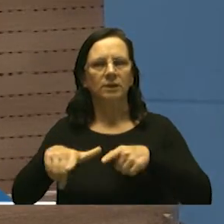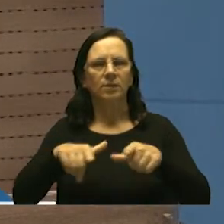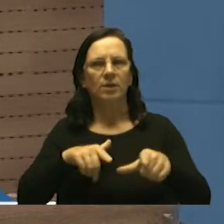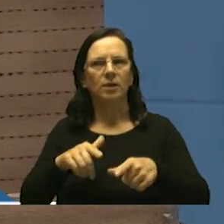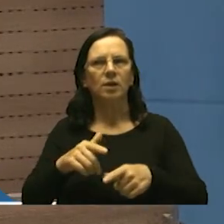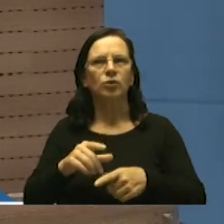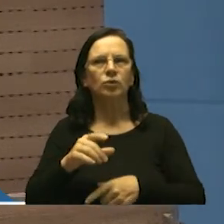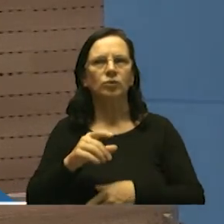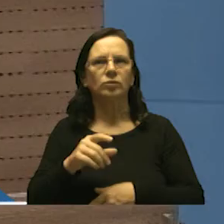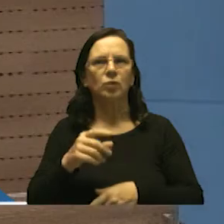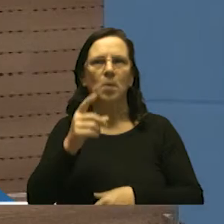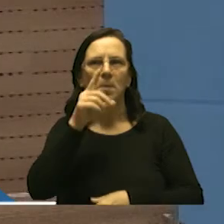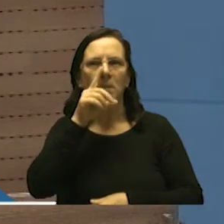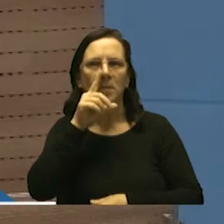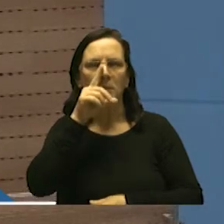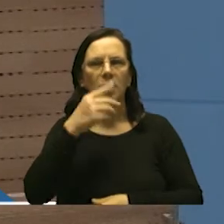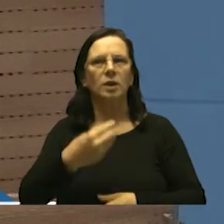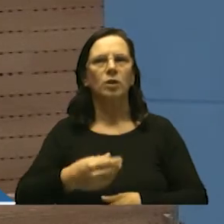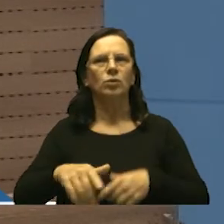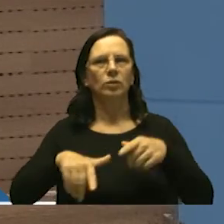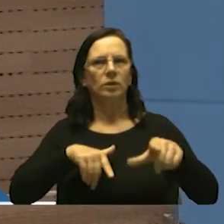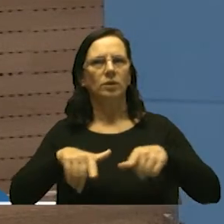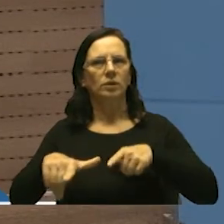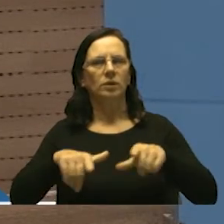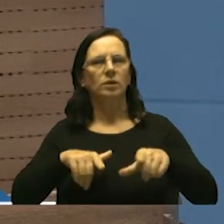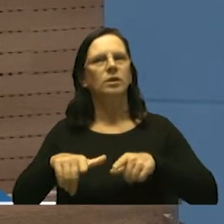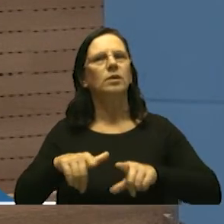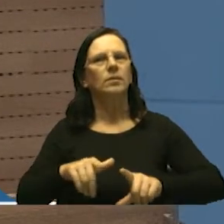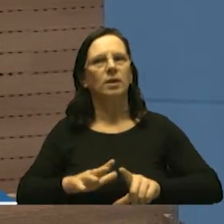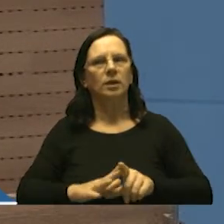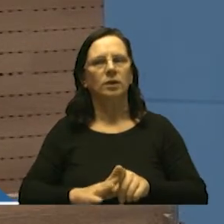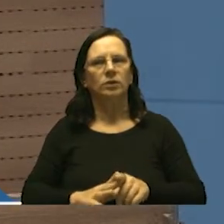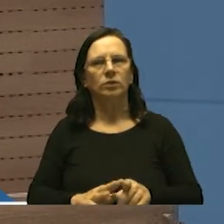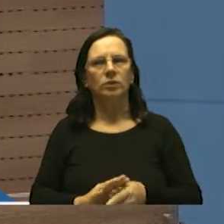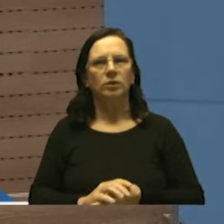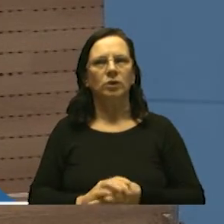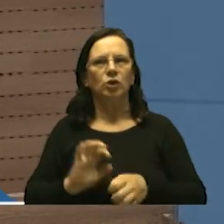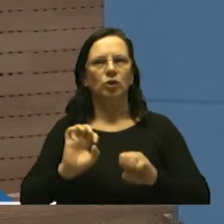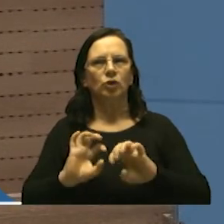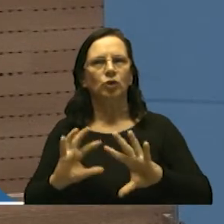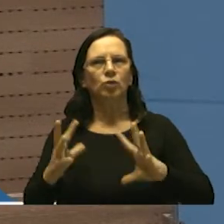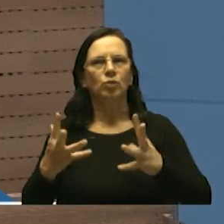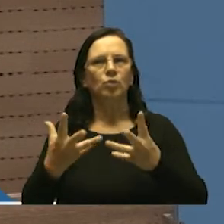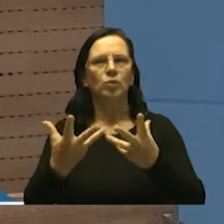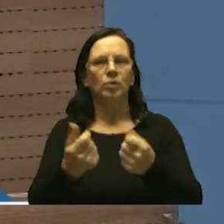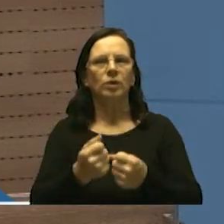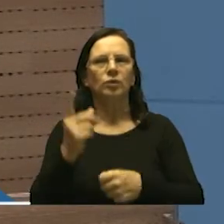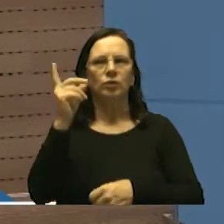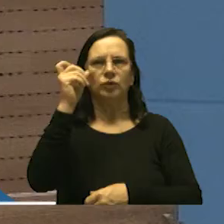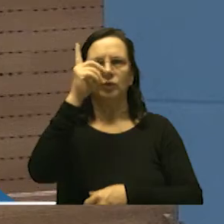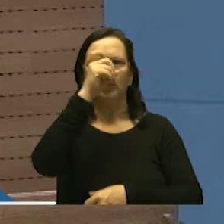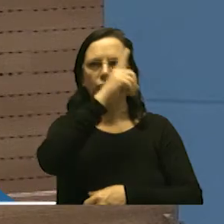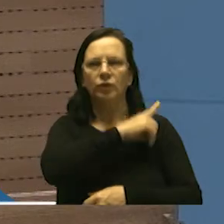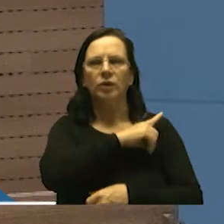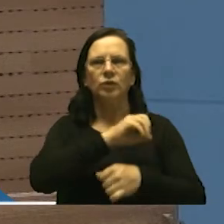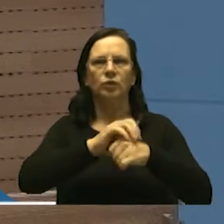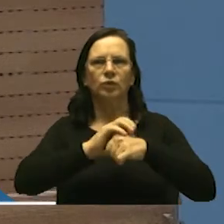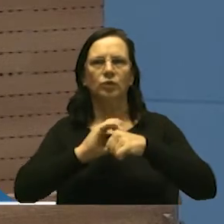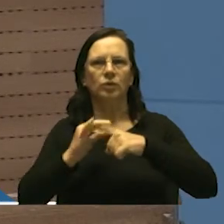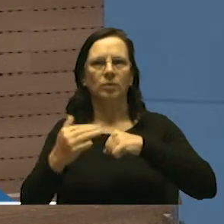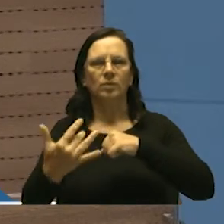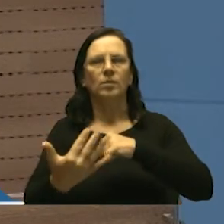para que os nossos filhos tenham vida para que as nossas famílias fossem poupadas em sua quase